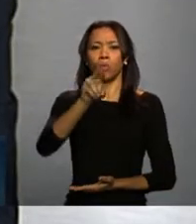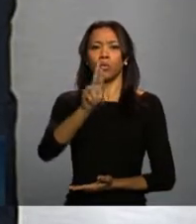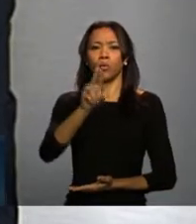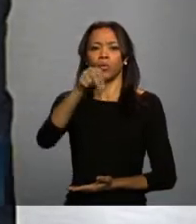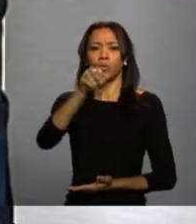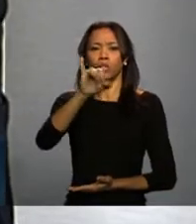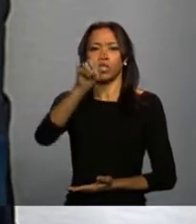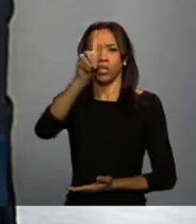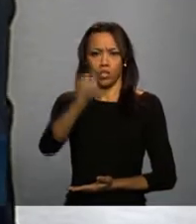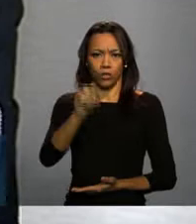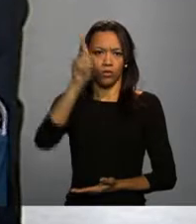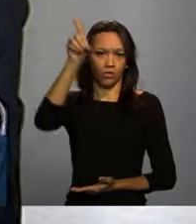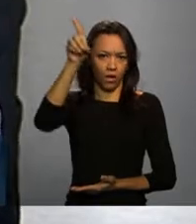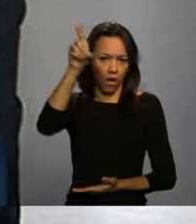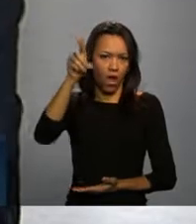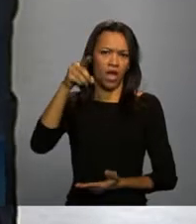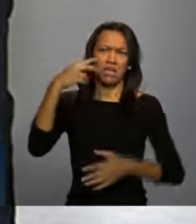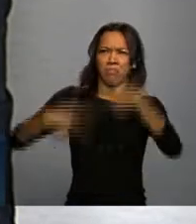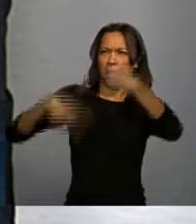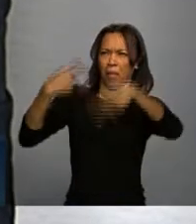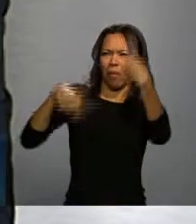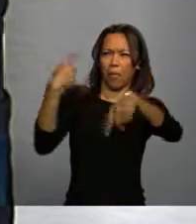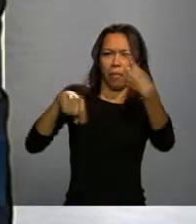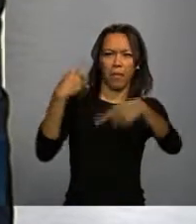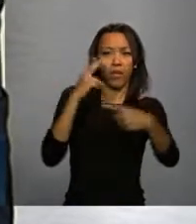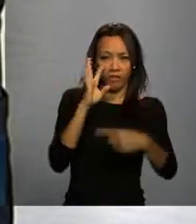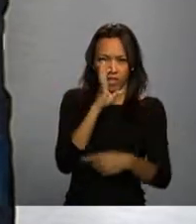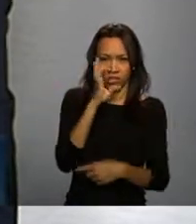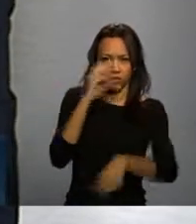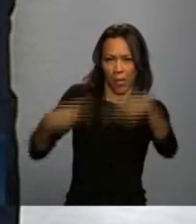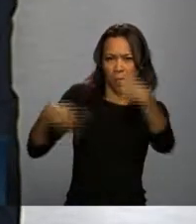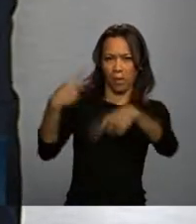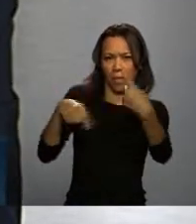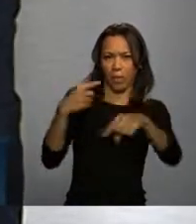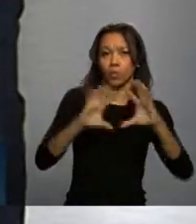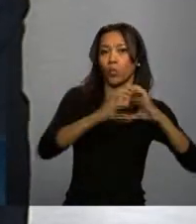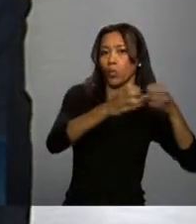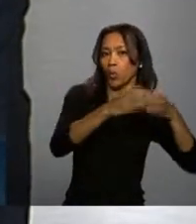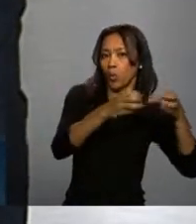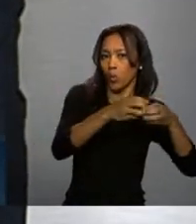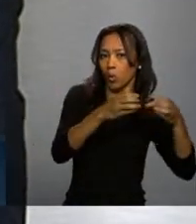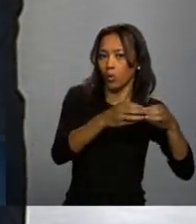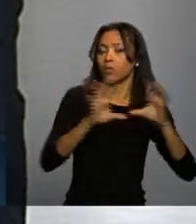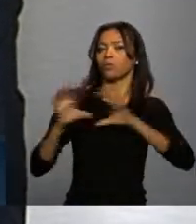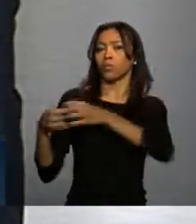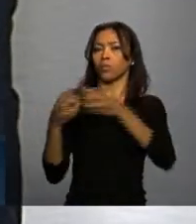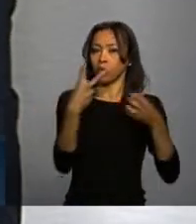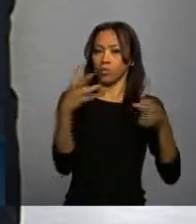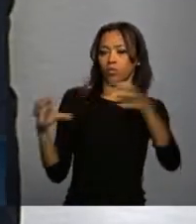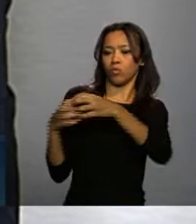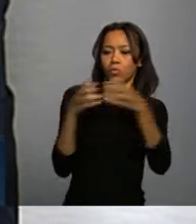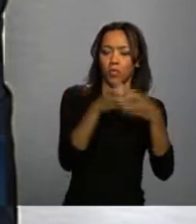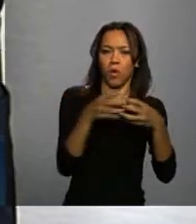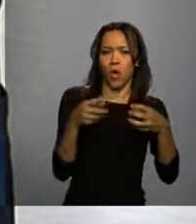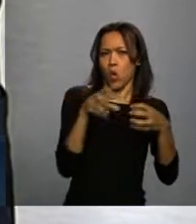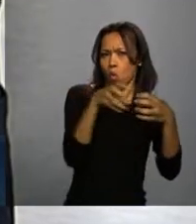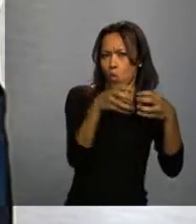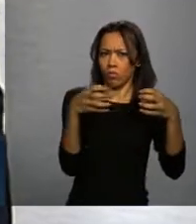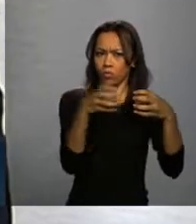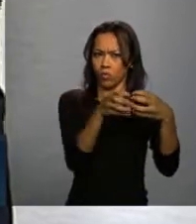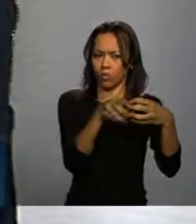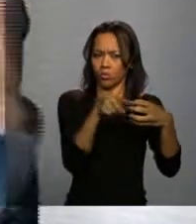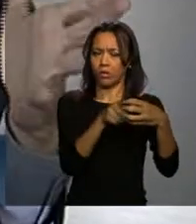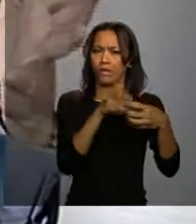eleição, um debate entre os conservadores e os trabalhistas, e a polêmica entre eles é o seguinte, que um quer cortar